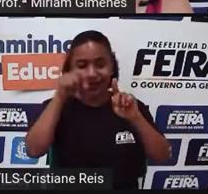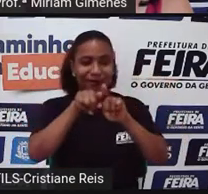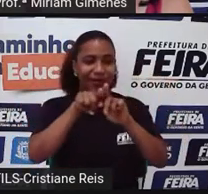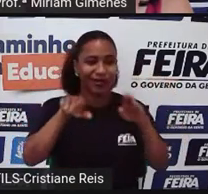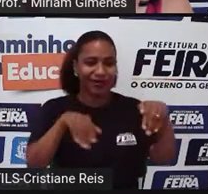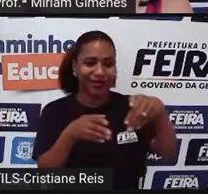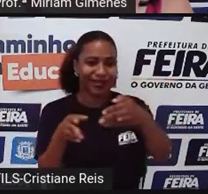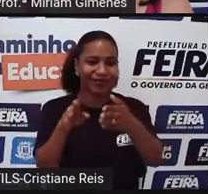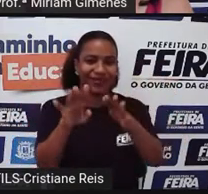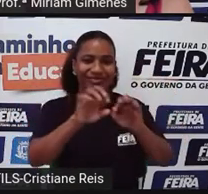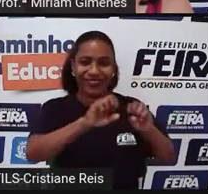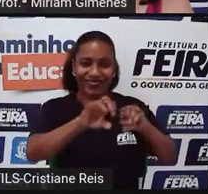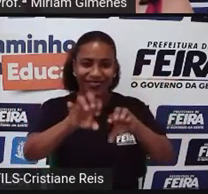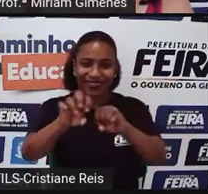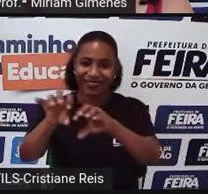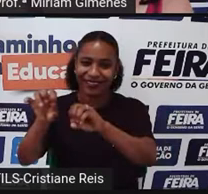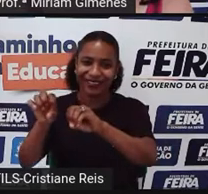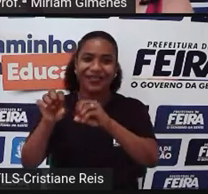da Educação